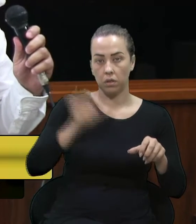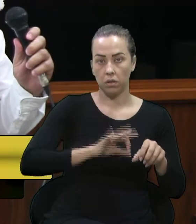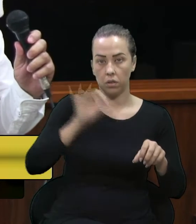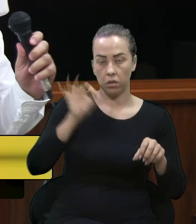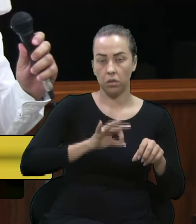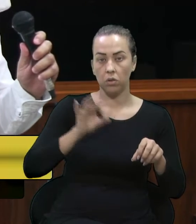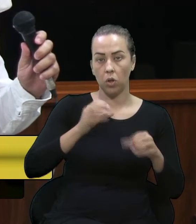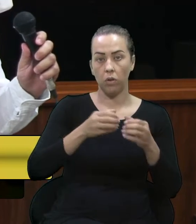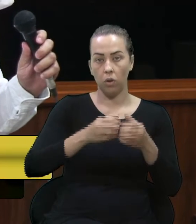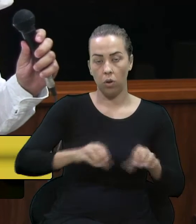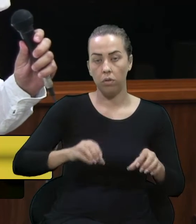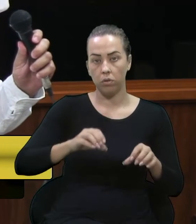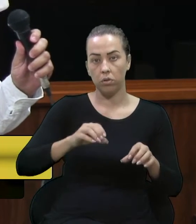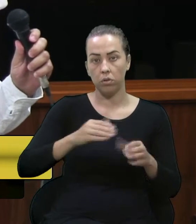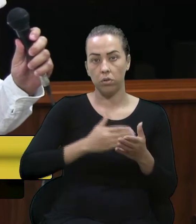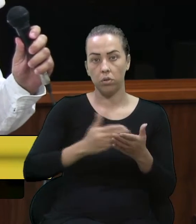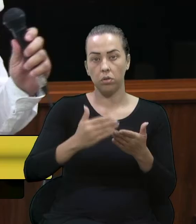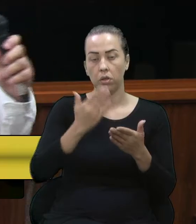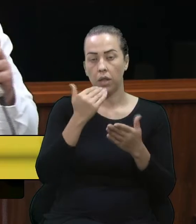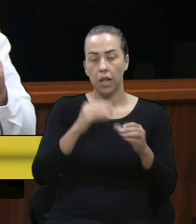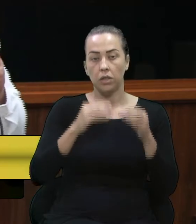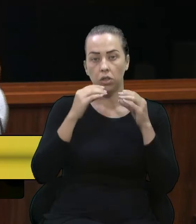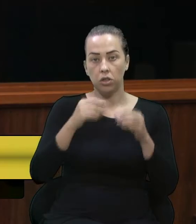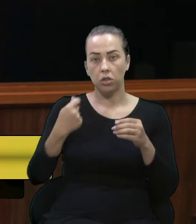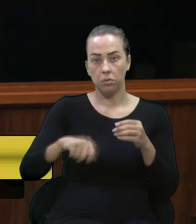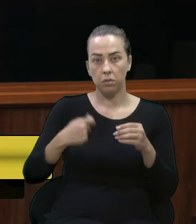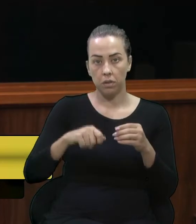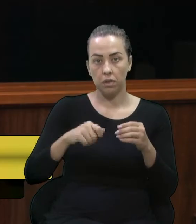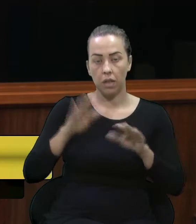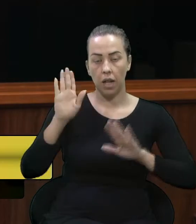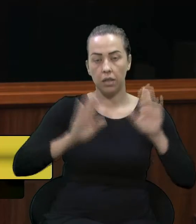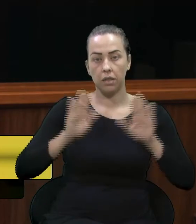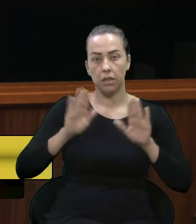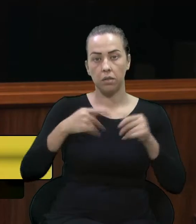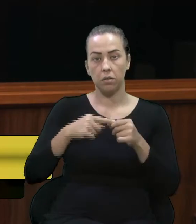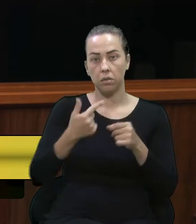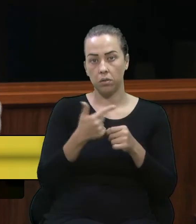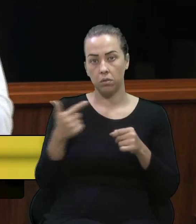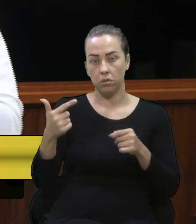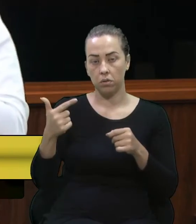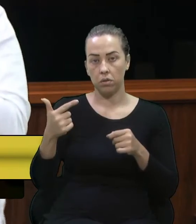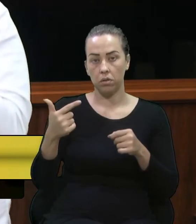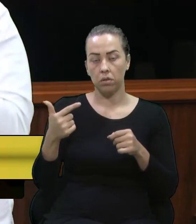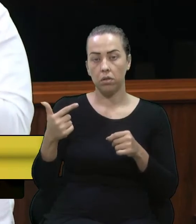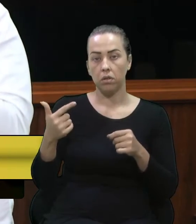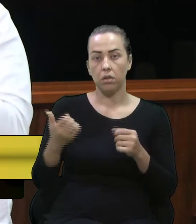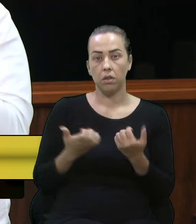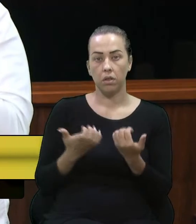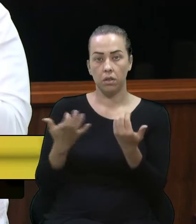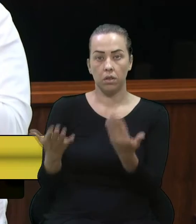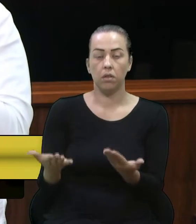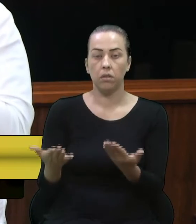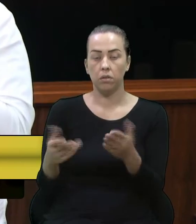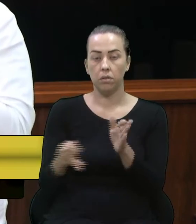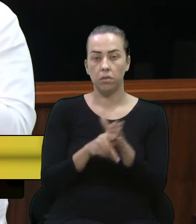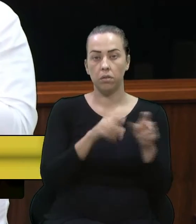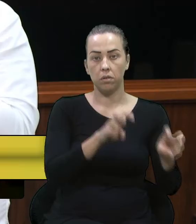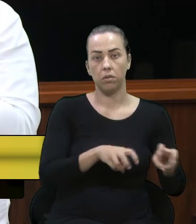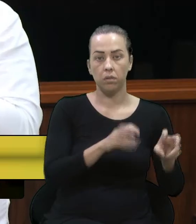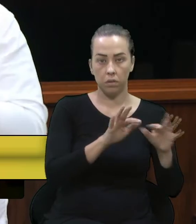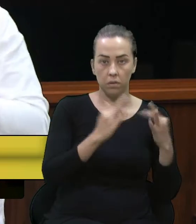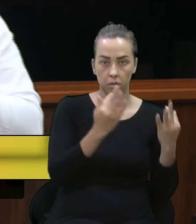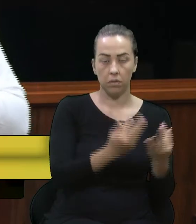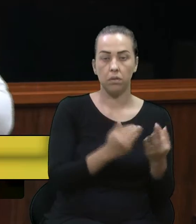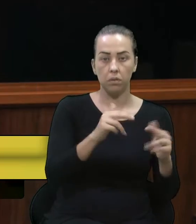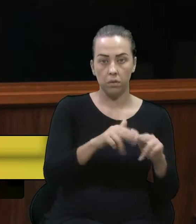aquisição de ovos para a merenda escolar precisa ser licitada, porque nós não conseguimos disponíveis pela agricultura familiar.